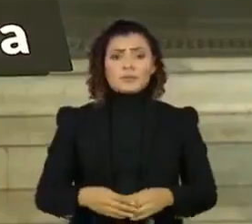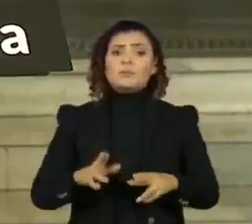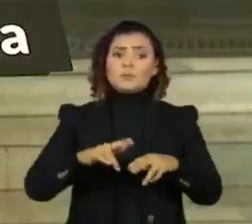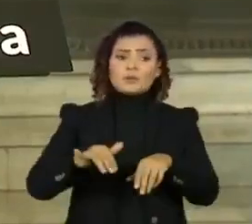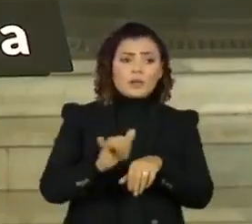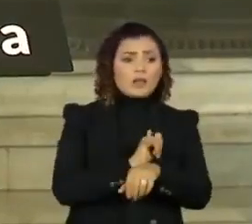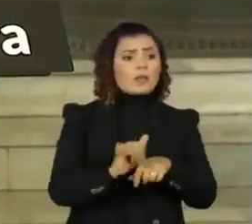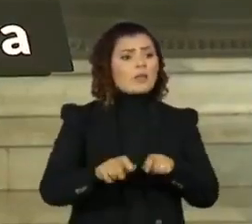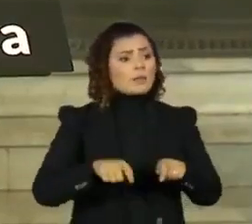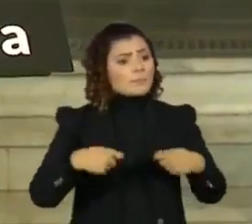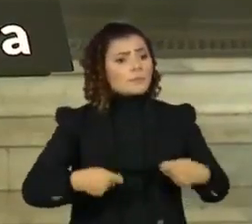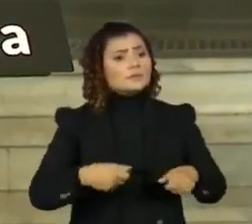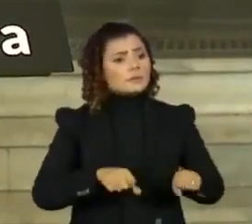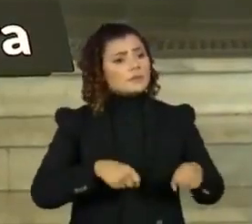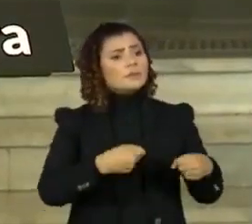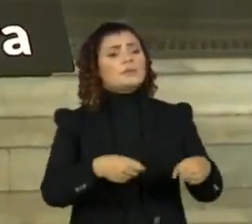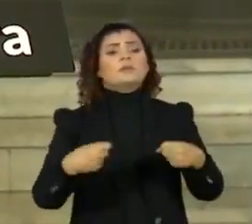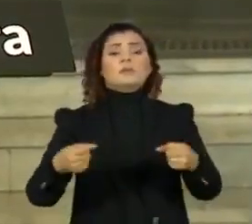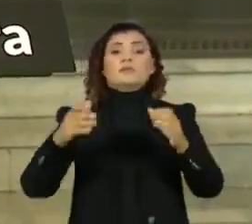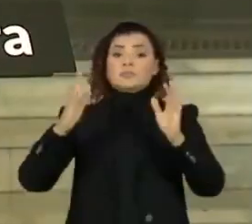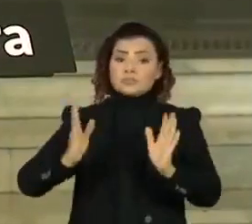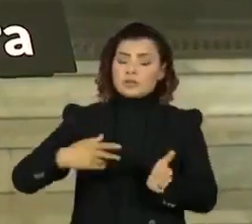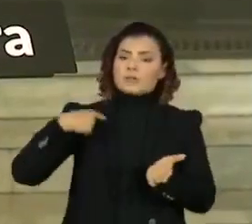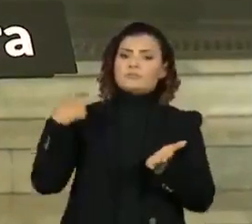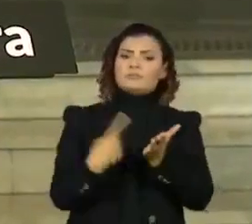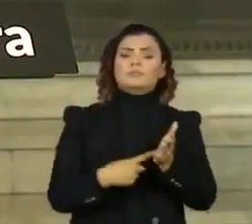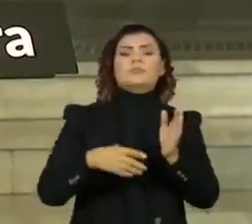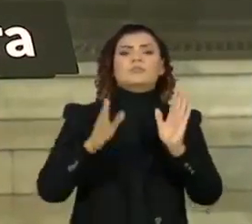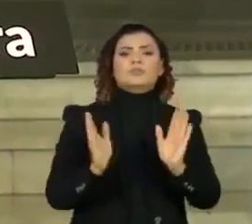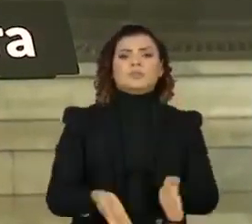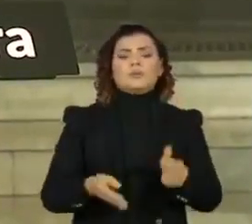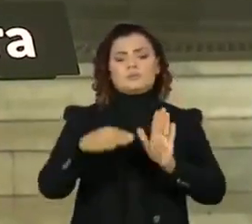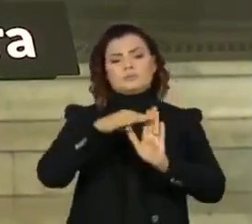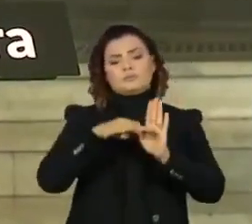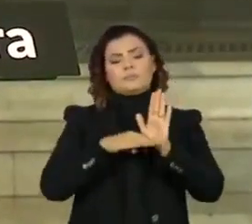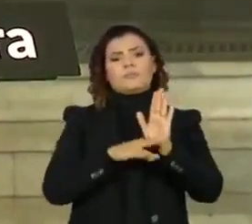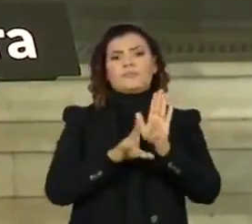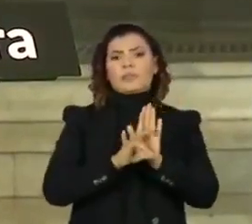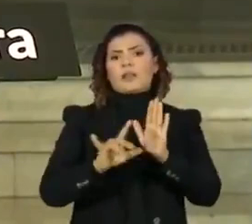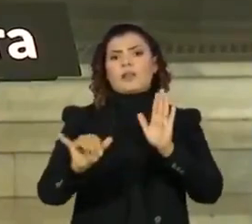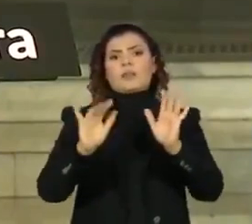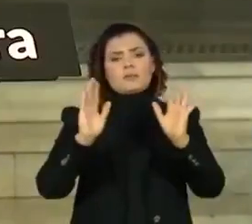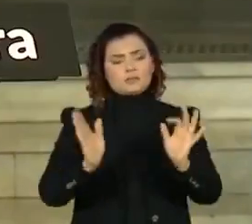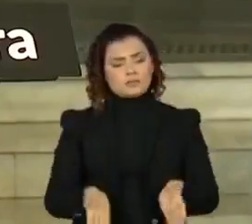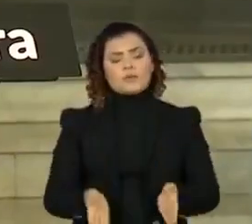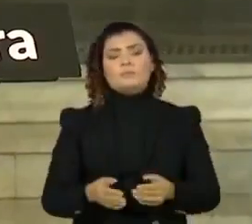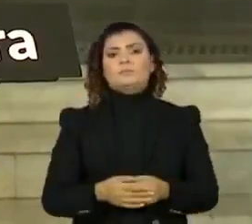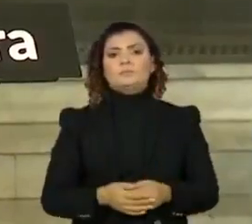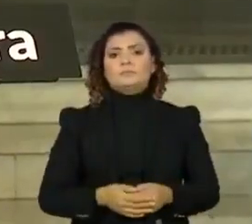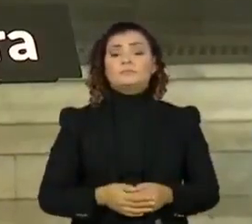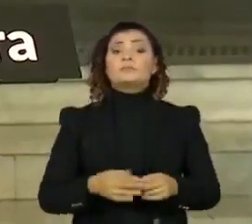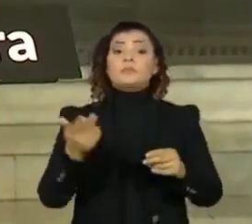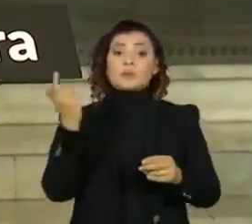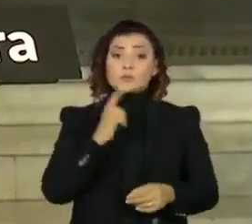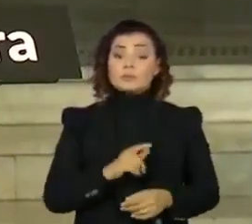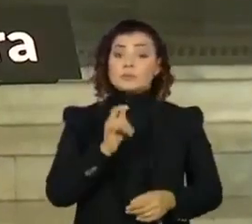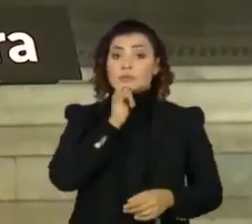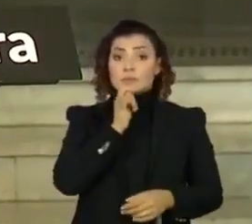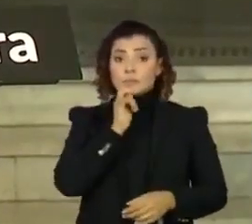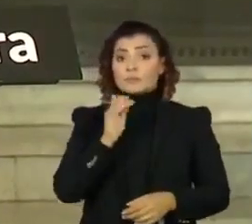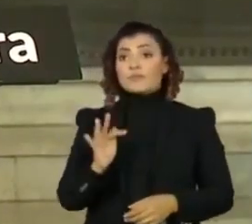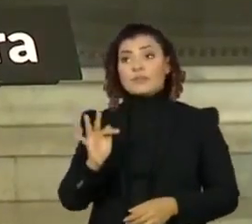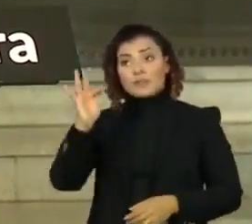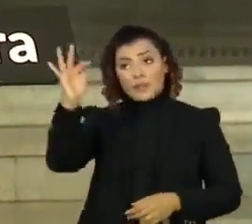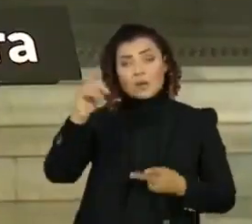recurso, ele já está consolidado nas leis que fazem com que os recursos sejam tanto da